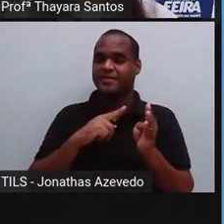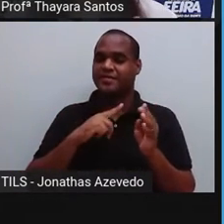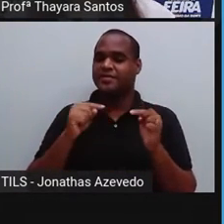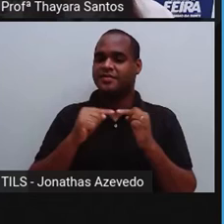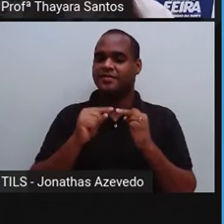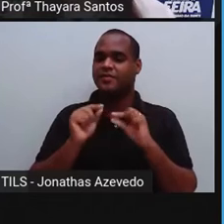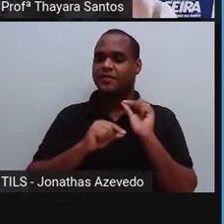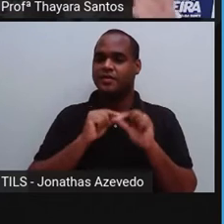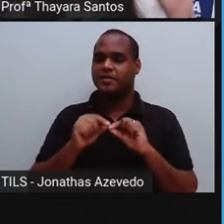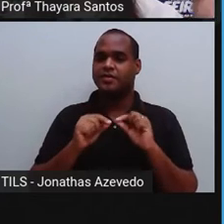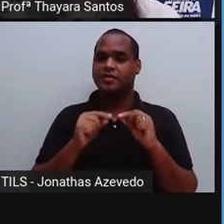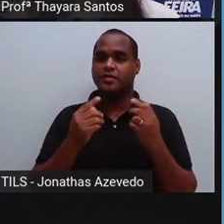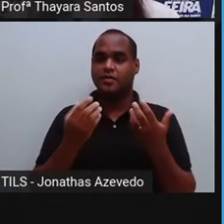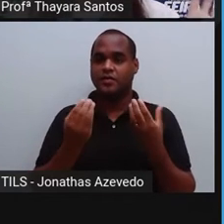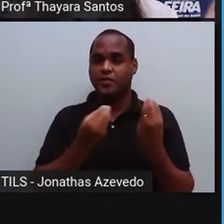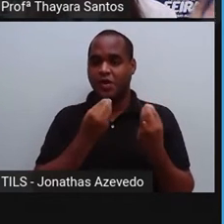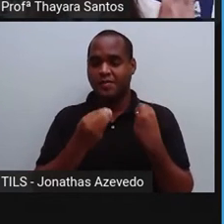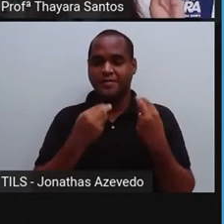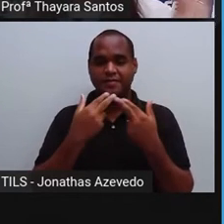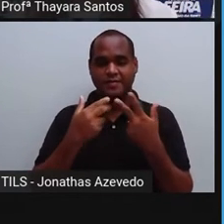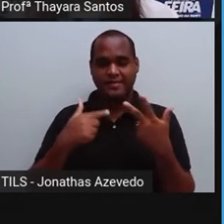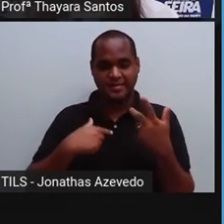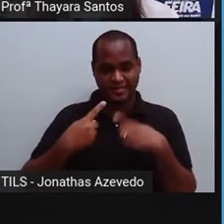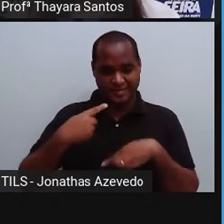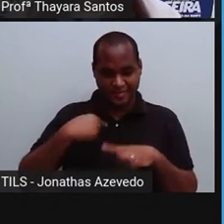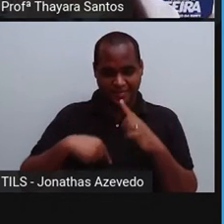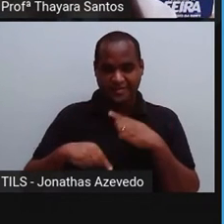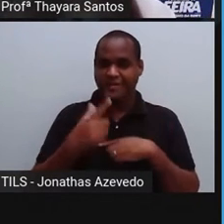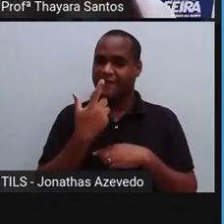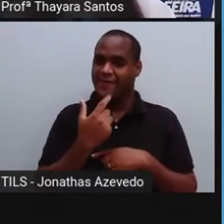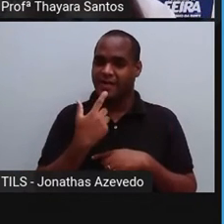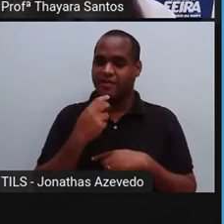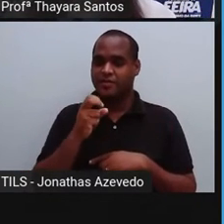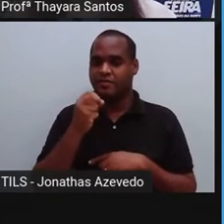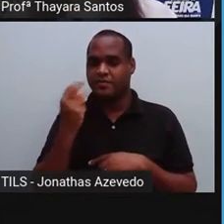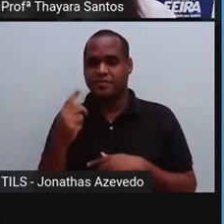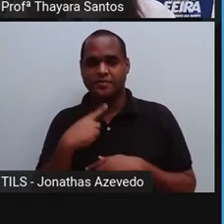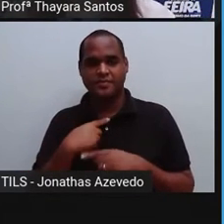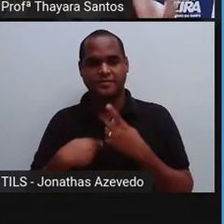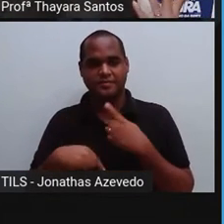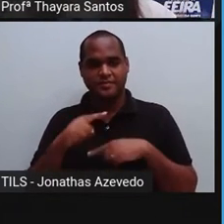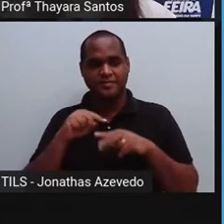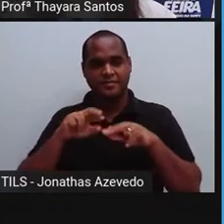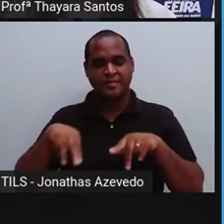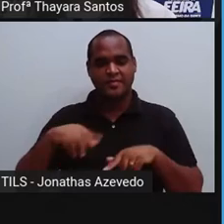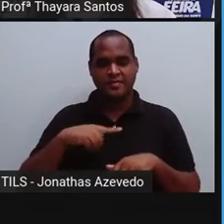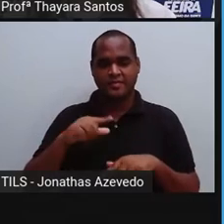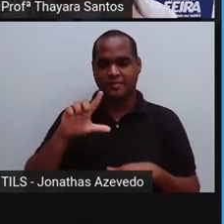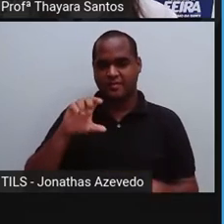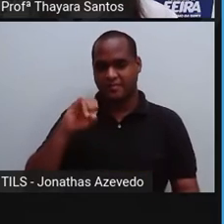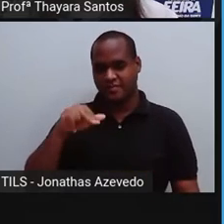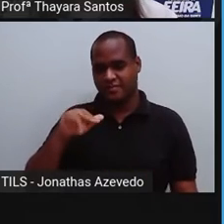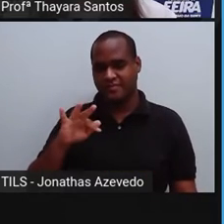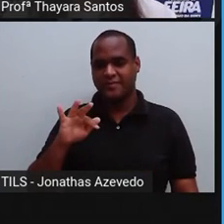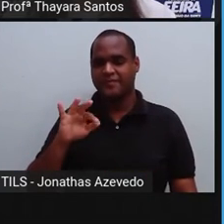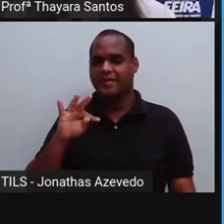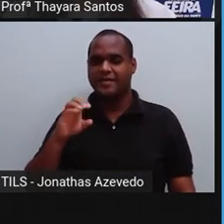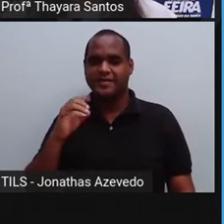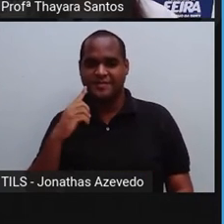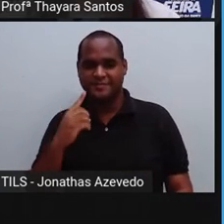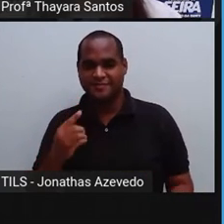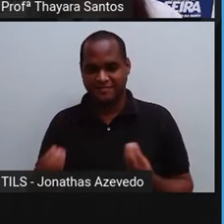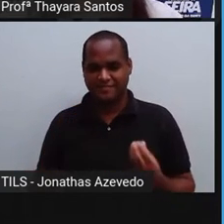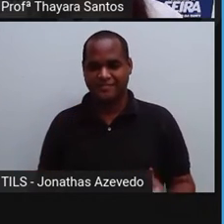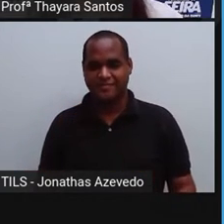vai falar um pouquinho, tanto sobre a circulação sanguínea, quanto sobre essa circulação linfática. Então, presta atenção aí.